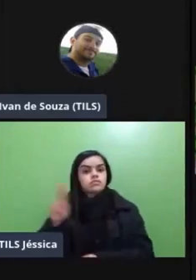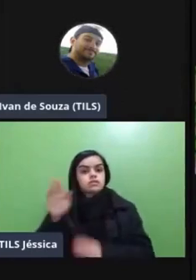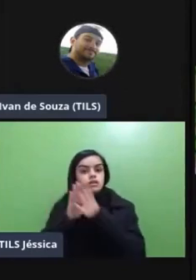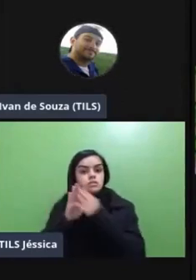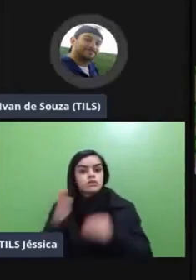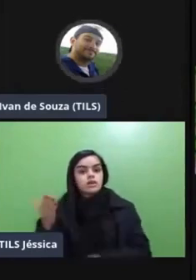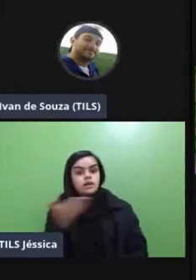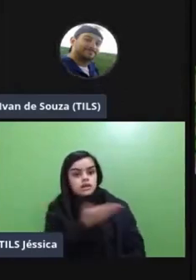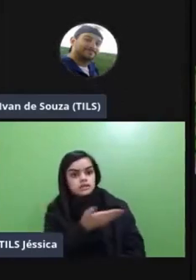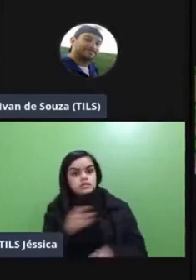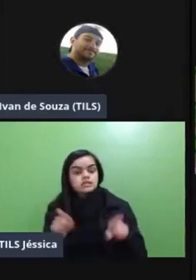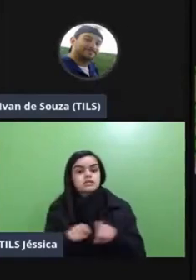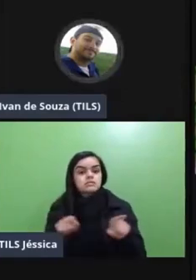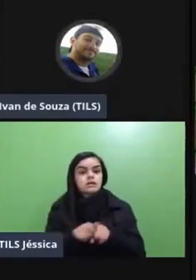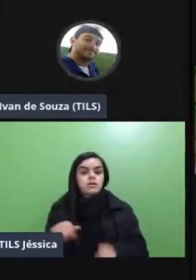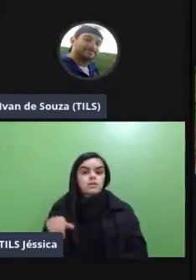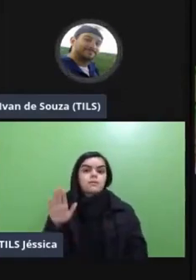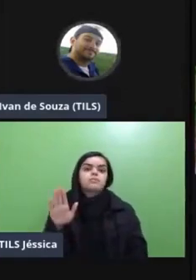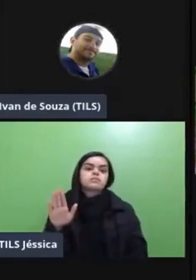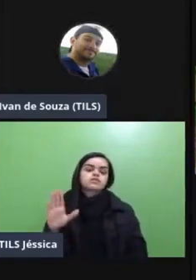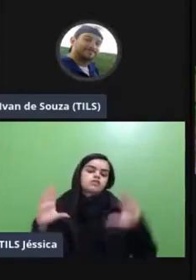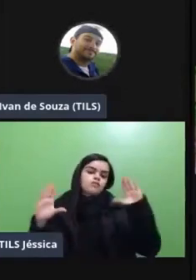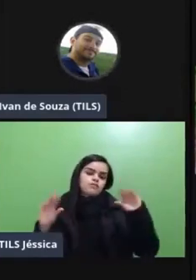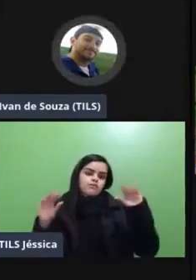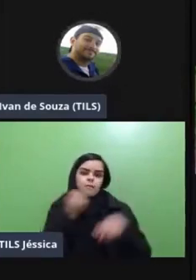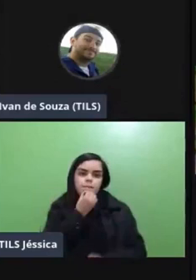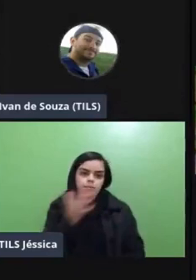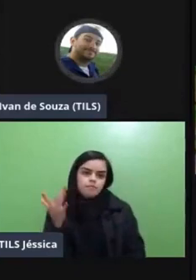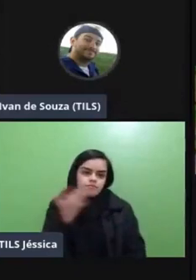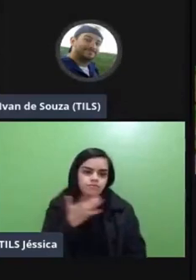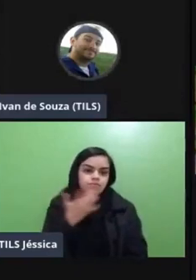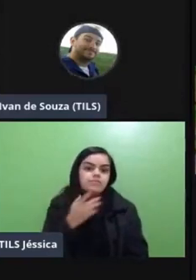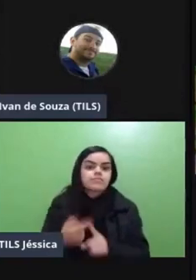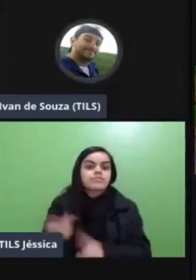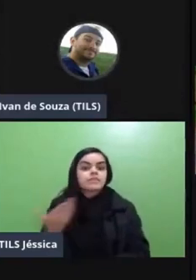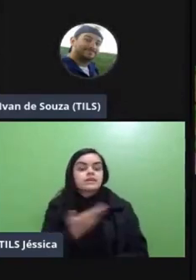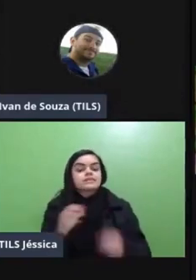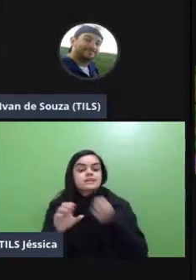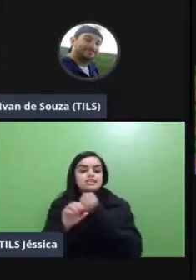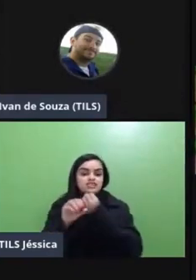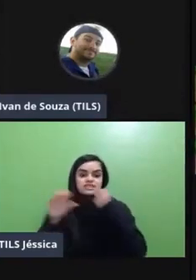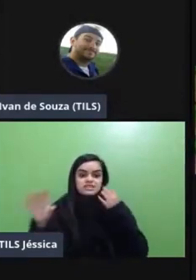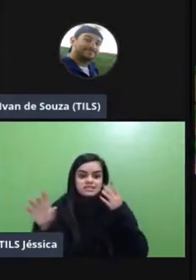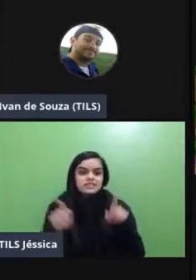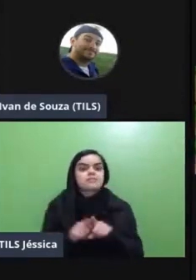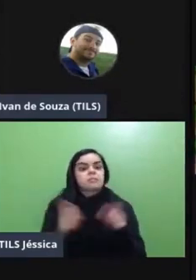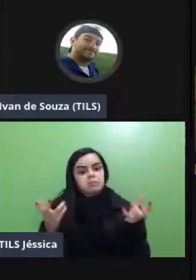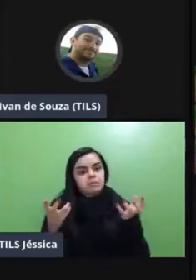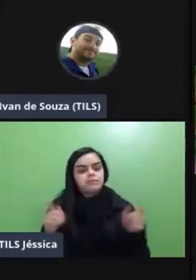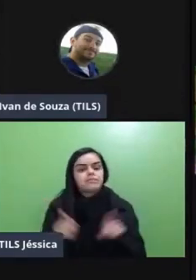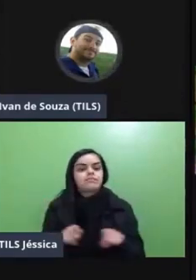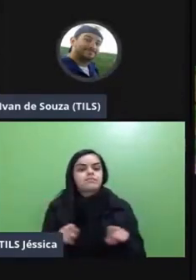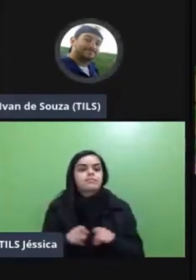enriquecido esse aqui é o mais para mim é o mais confortável né porque são os nossos cursos à distância os nossos cursos que eram à distância que a gente